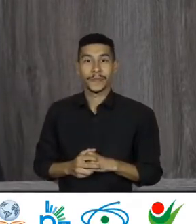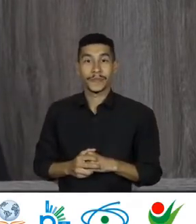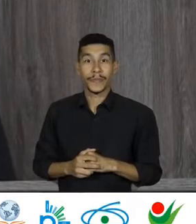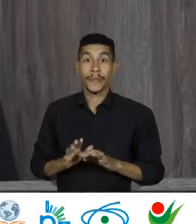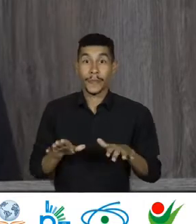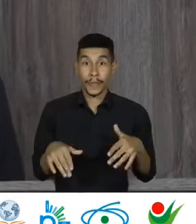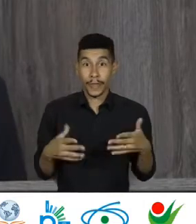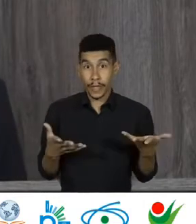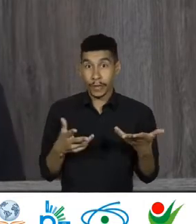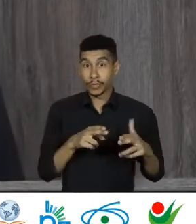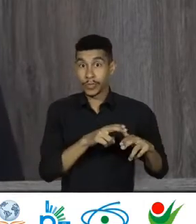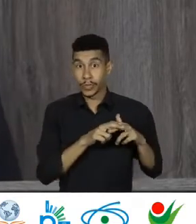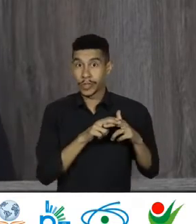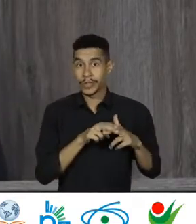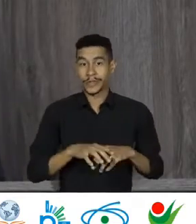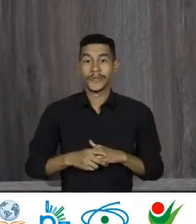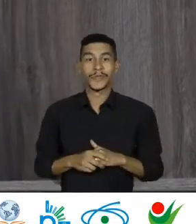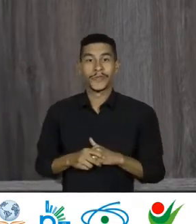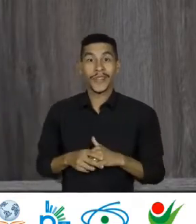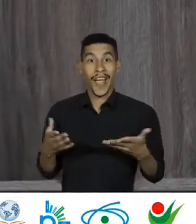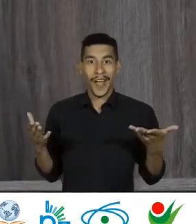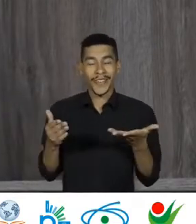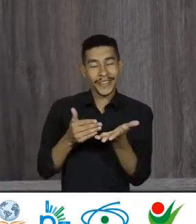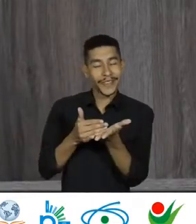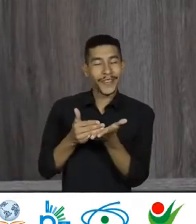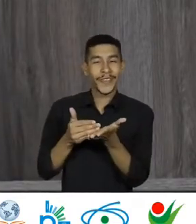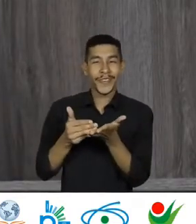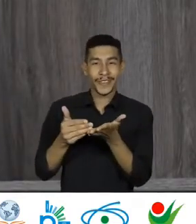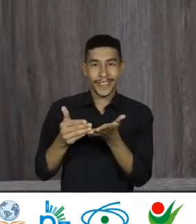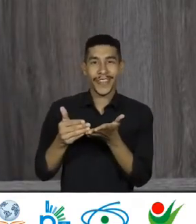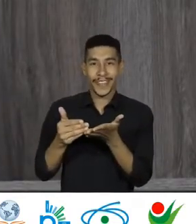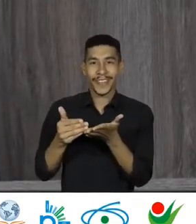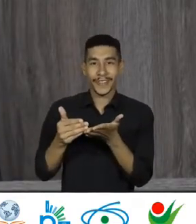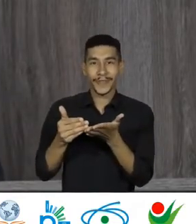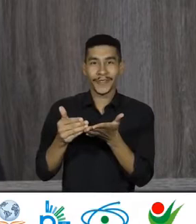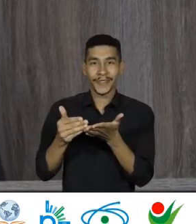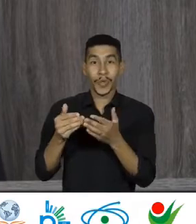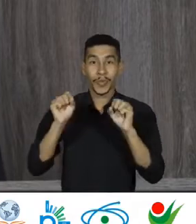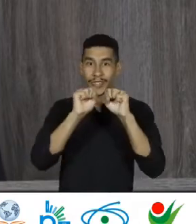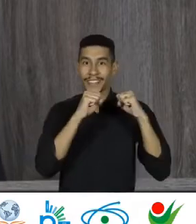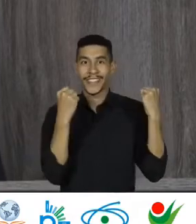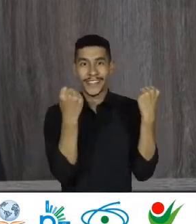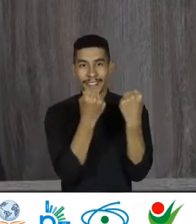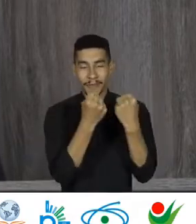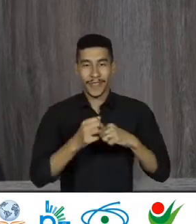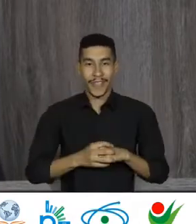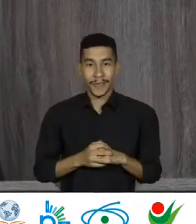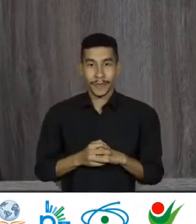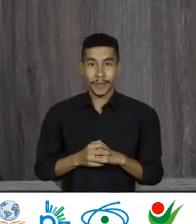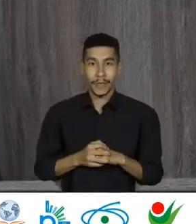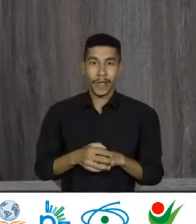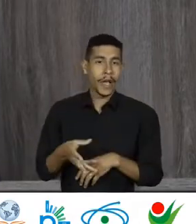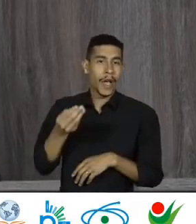partir desse contexto, então, nós damos início à abertura do nosso seminário. E não